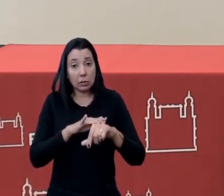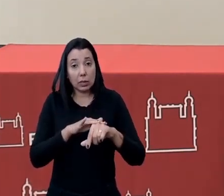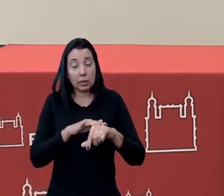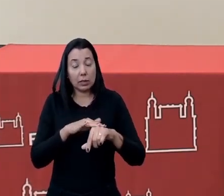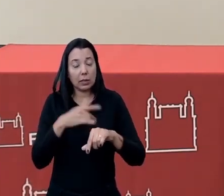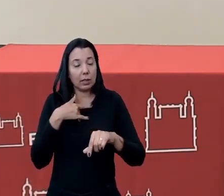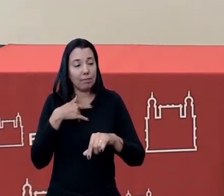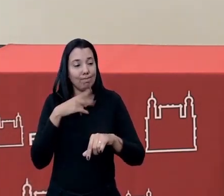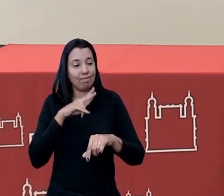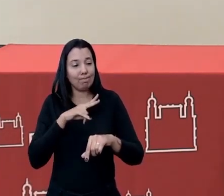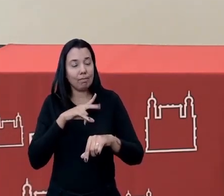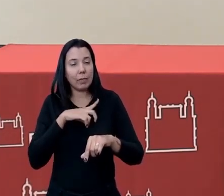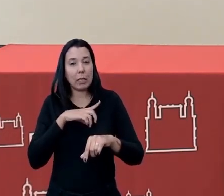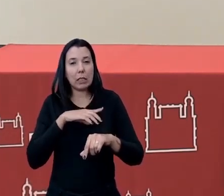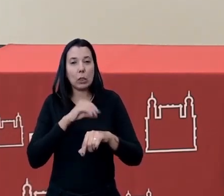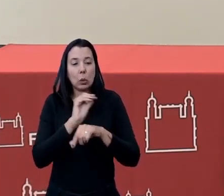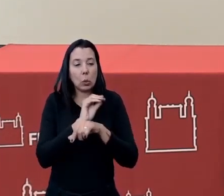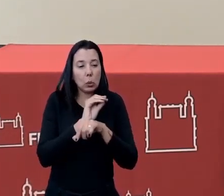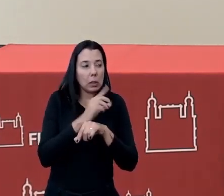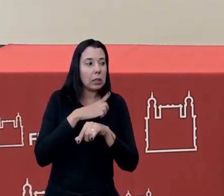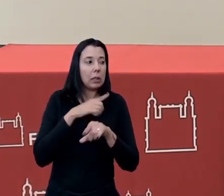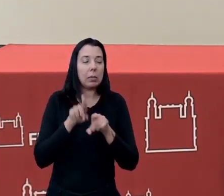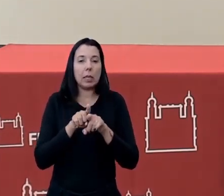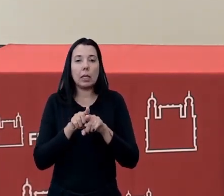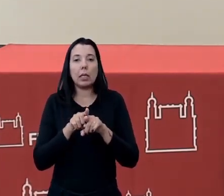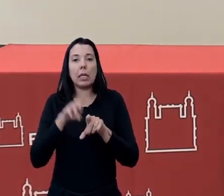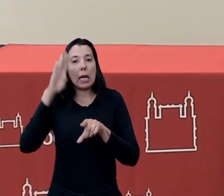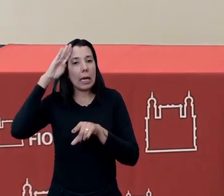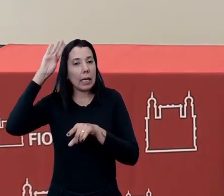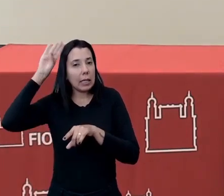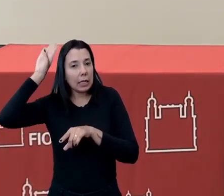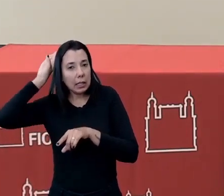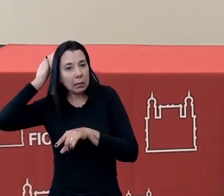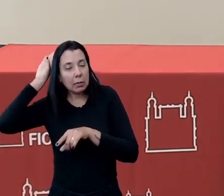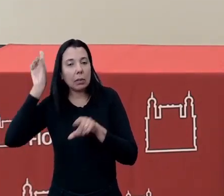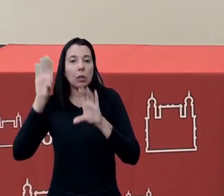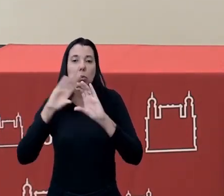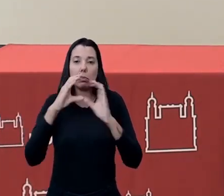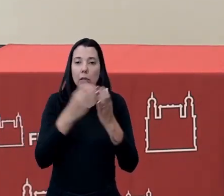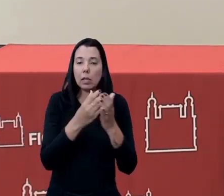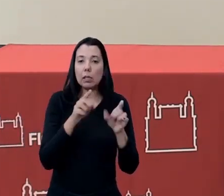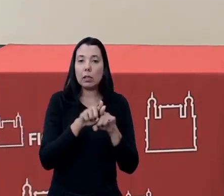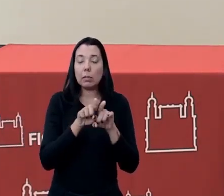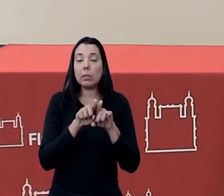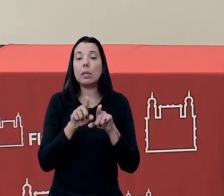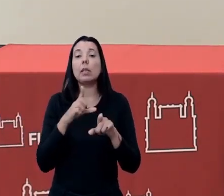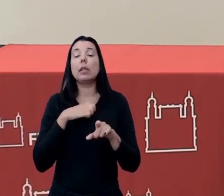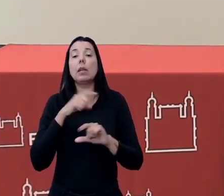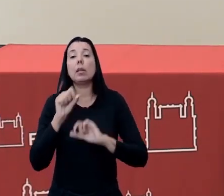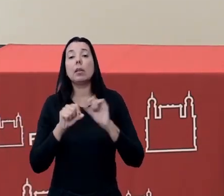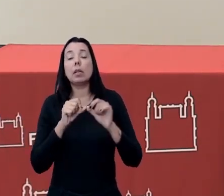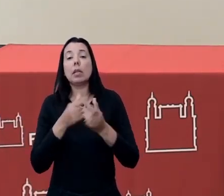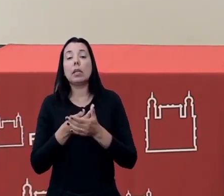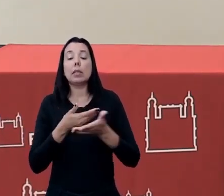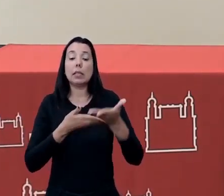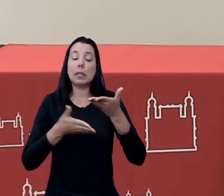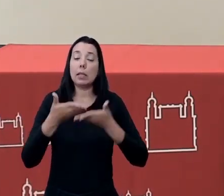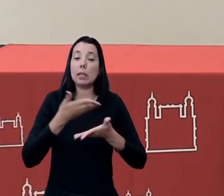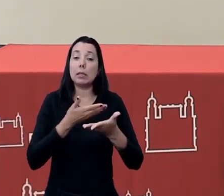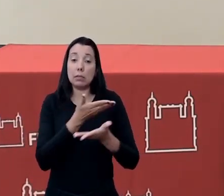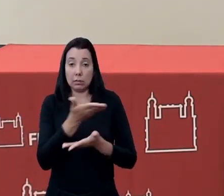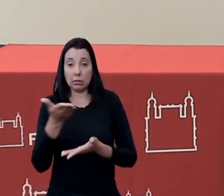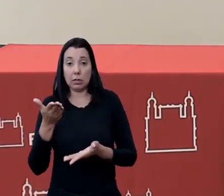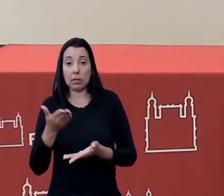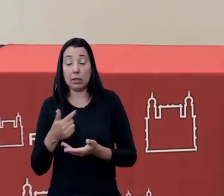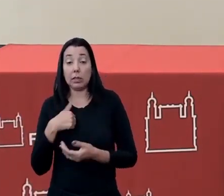com esse olhar cuidadoso para a nossa comunidade acadêmica e como é que a gente mantém essa interlocução com